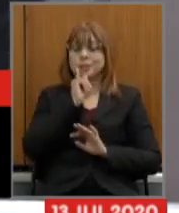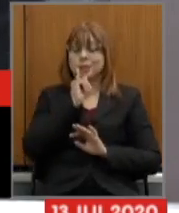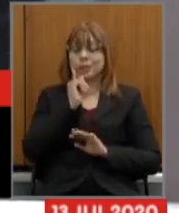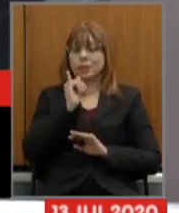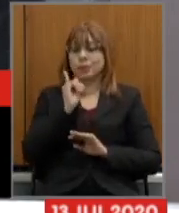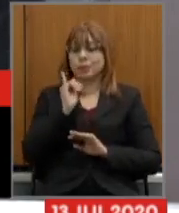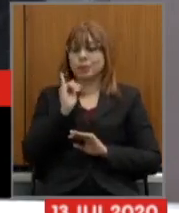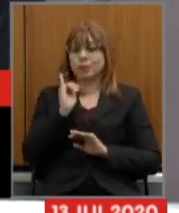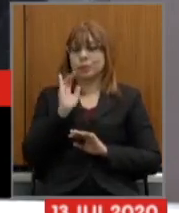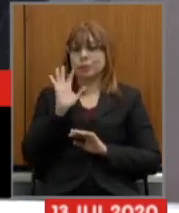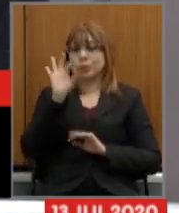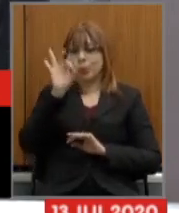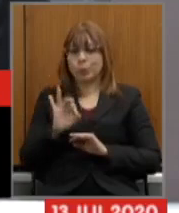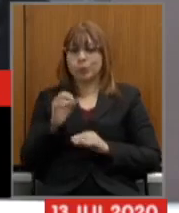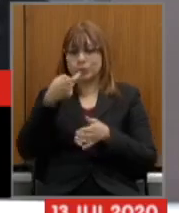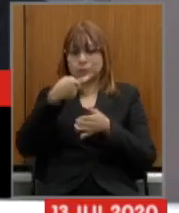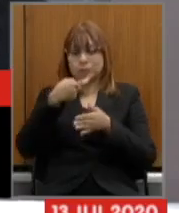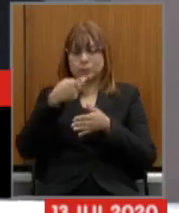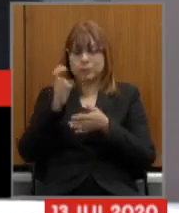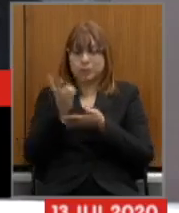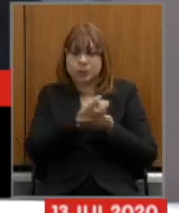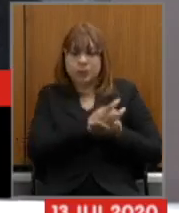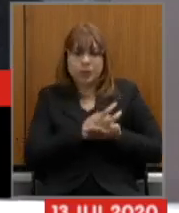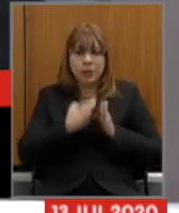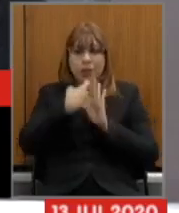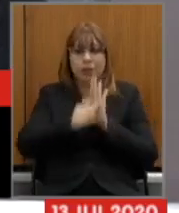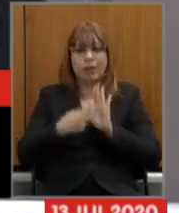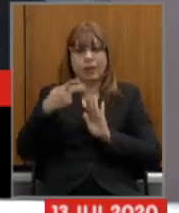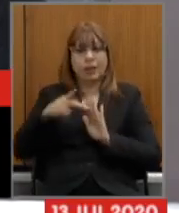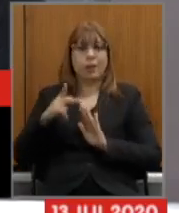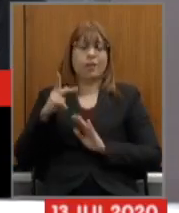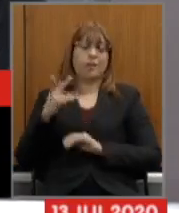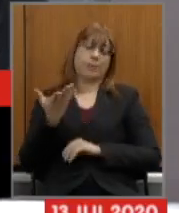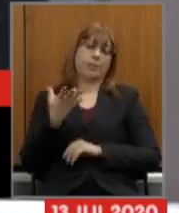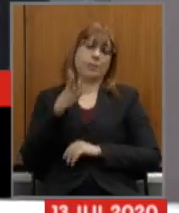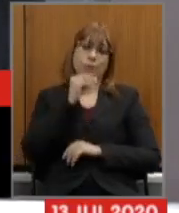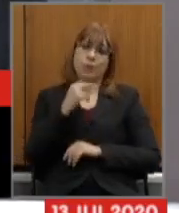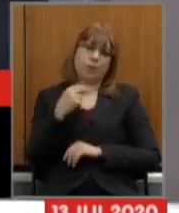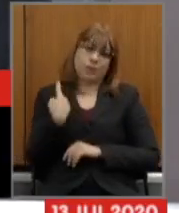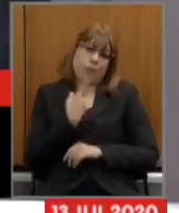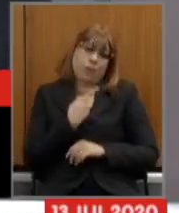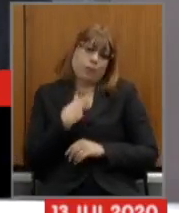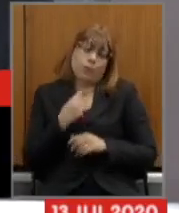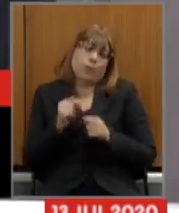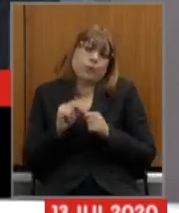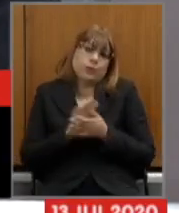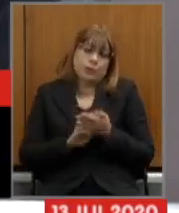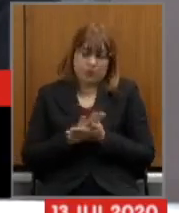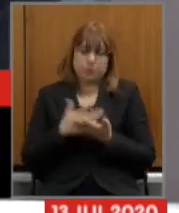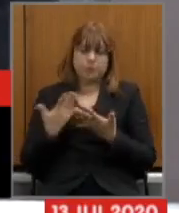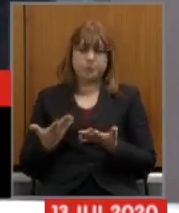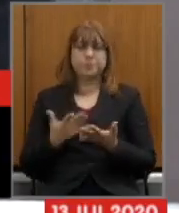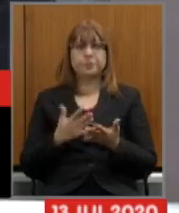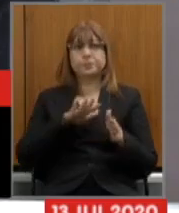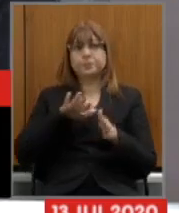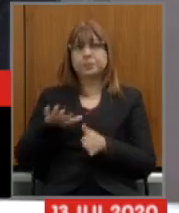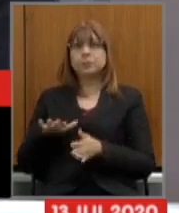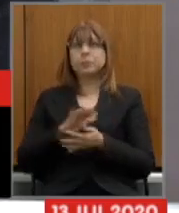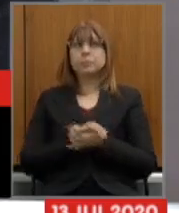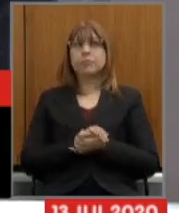e esses necessariamente da polícia civil nós não podemos discutir aqui no âmbito estadual outro ponto colocado